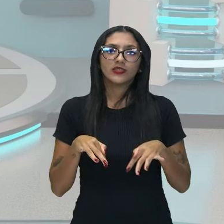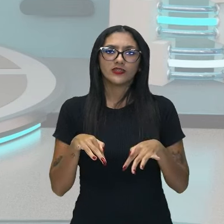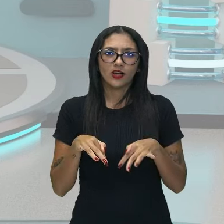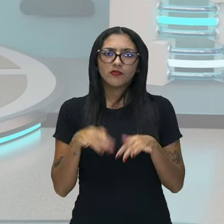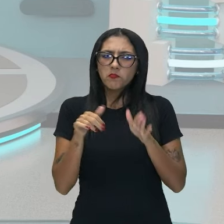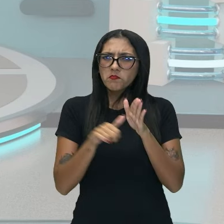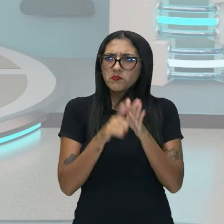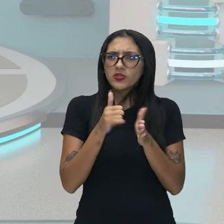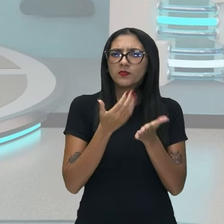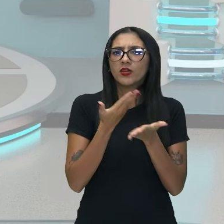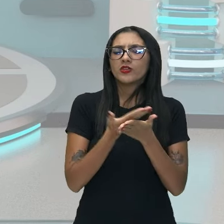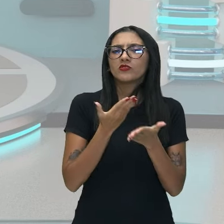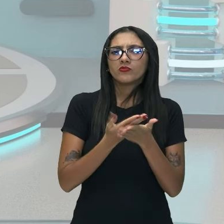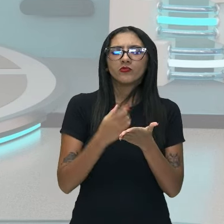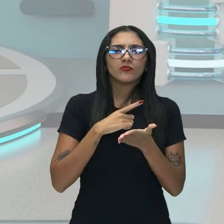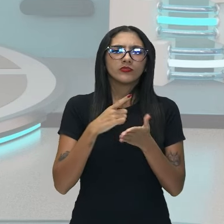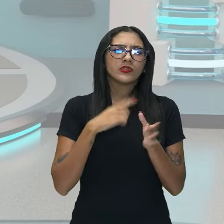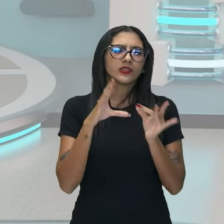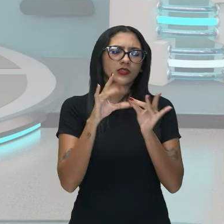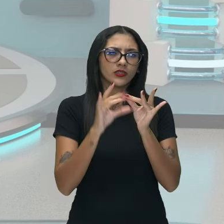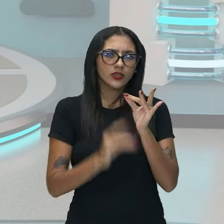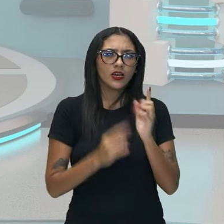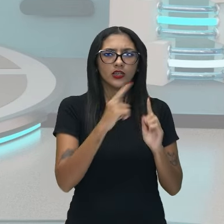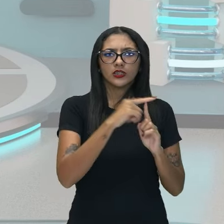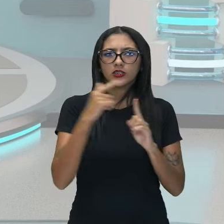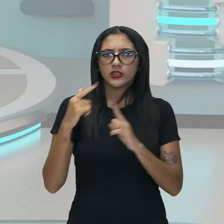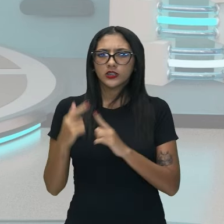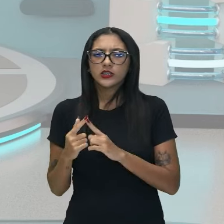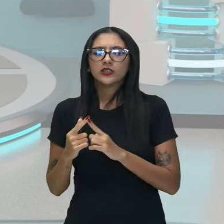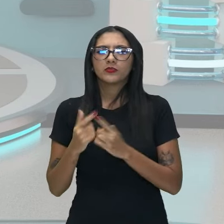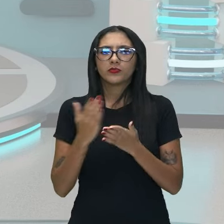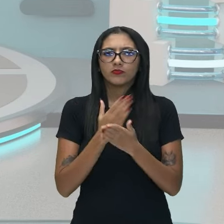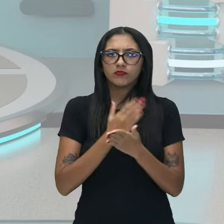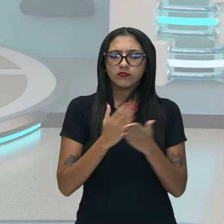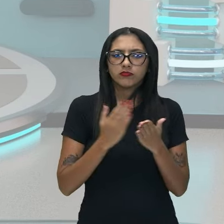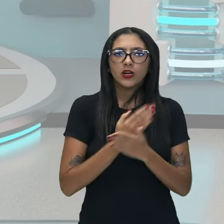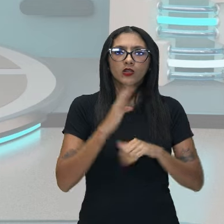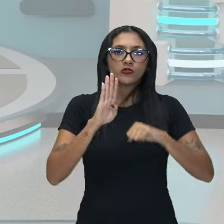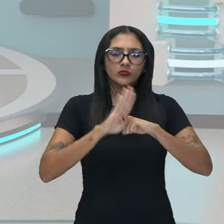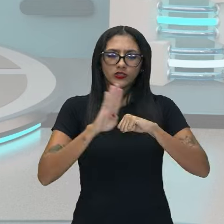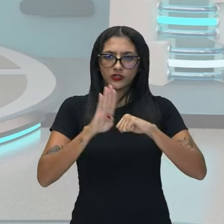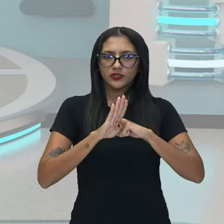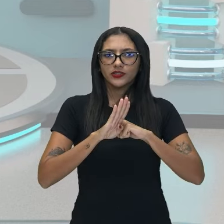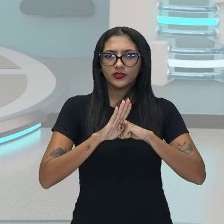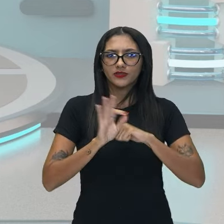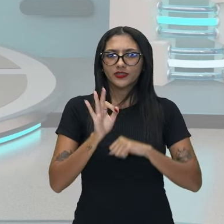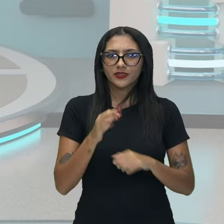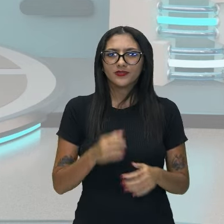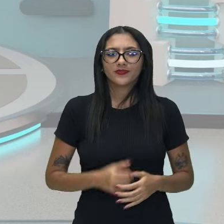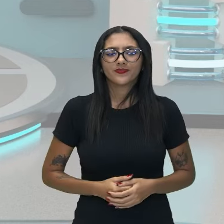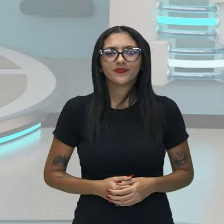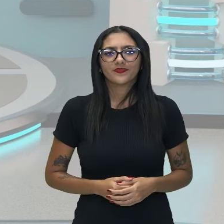aula que abordou as orações subordinadas do tipo substantivas, ok? EJA?